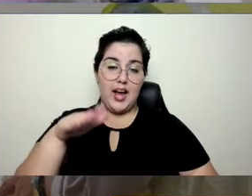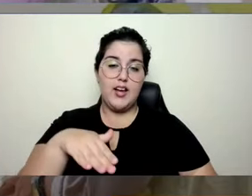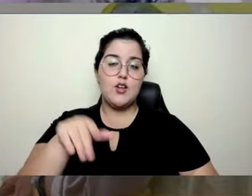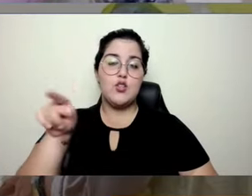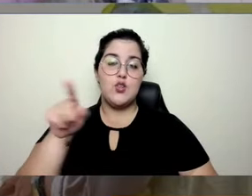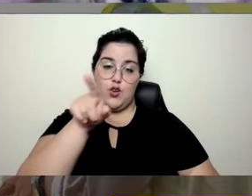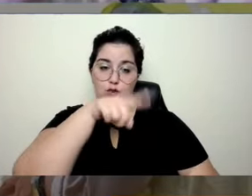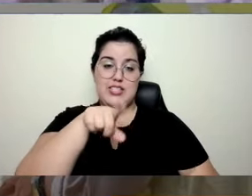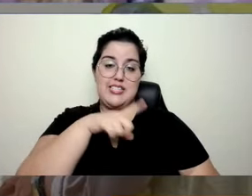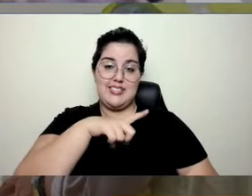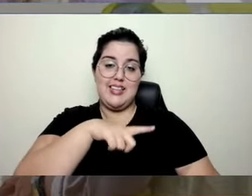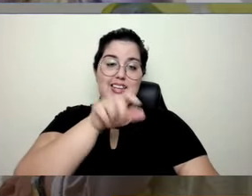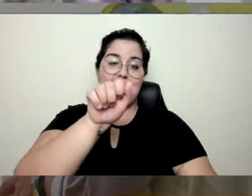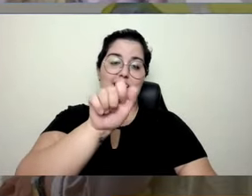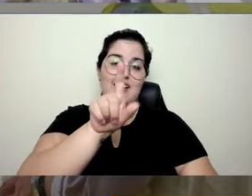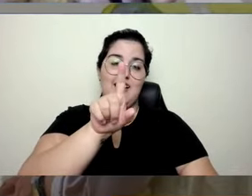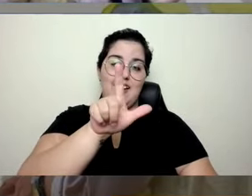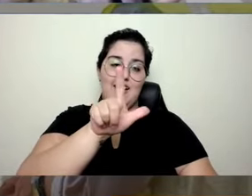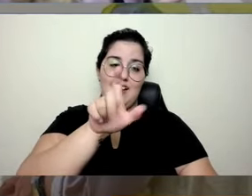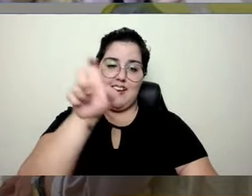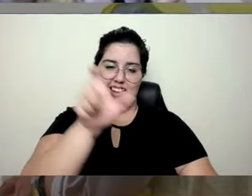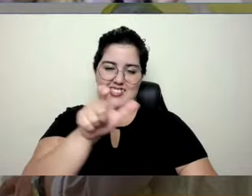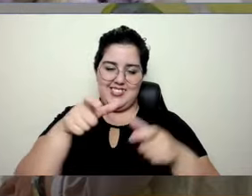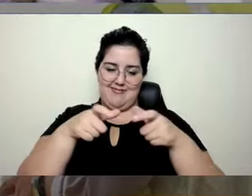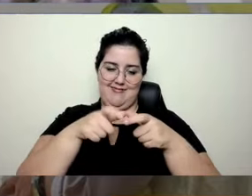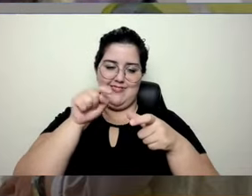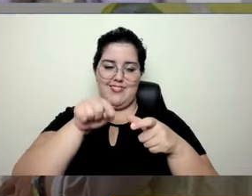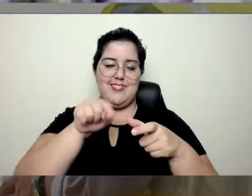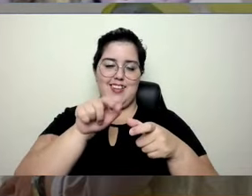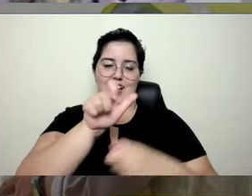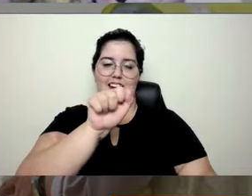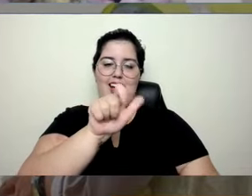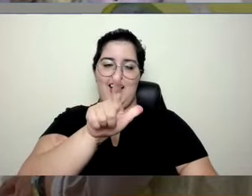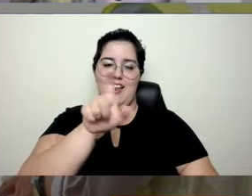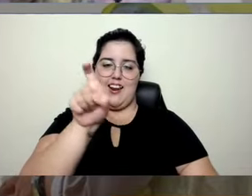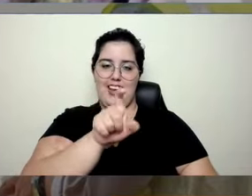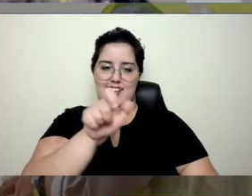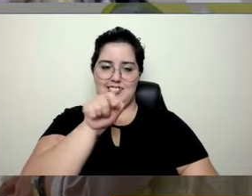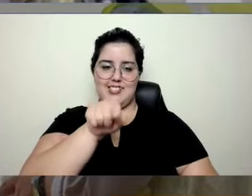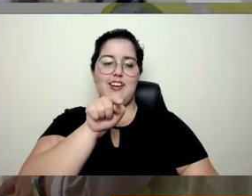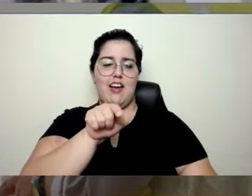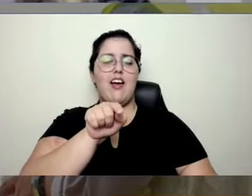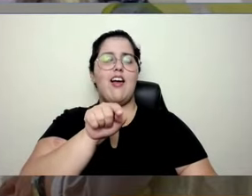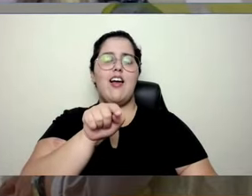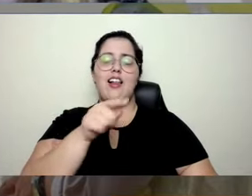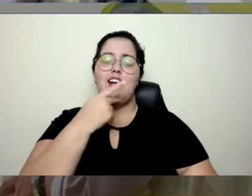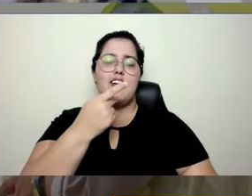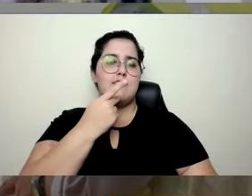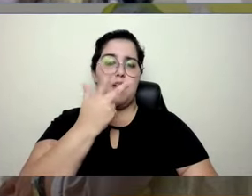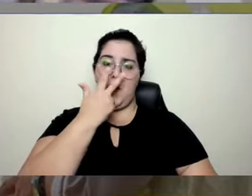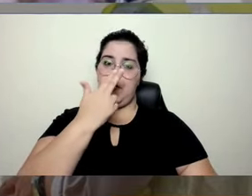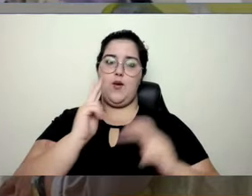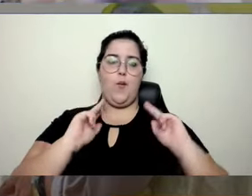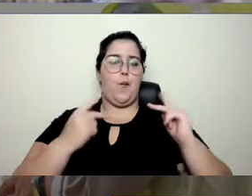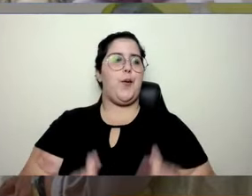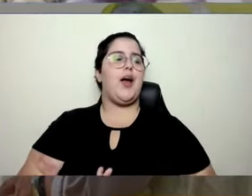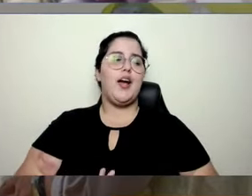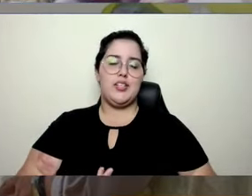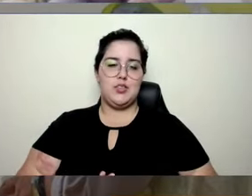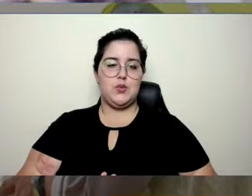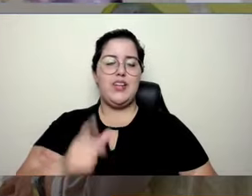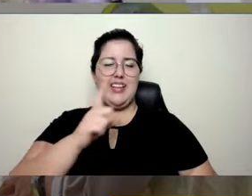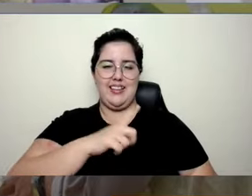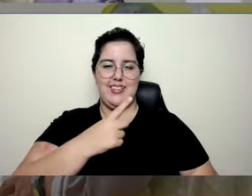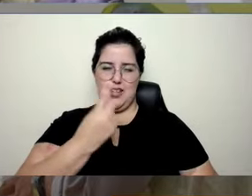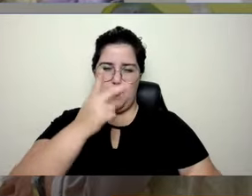uma Alexa, que é uma assistente virtual, você percebe que ela tem uma fala totalmente humanizada. Tem o vídeo,